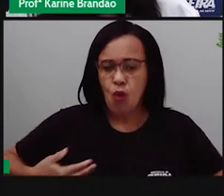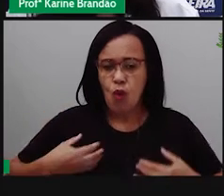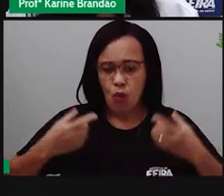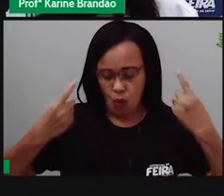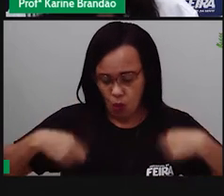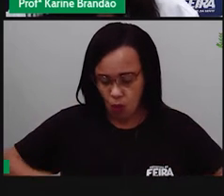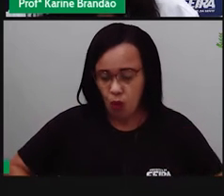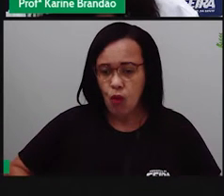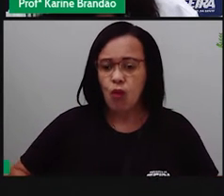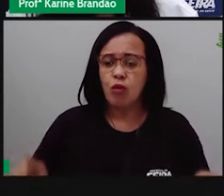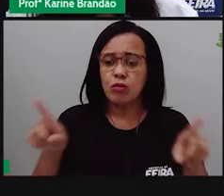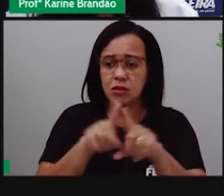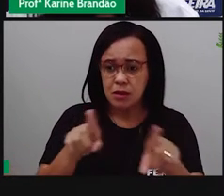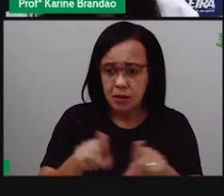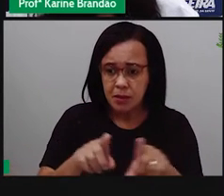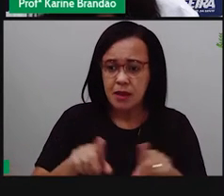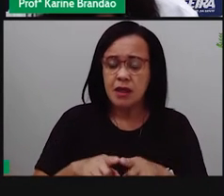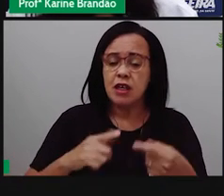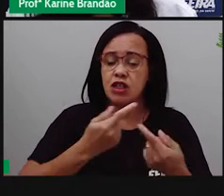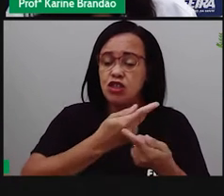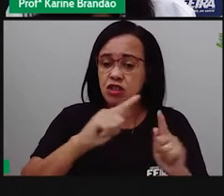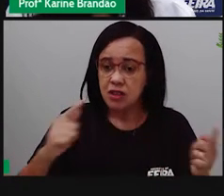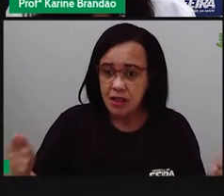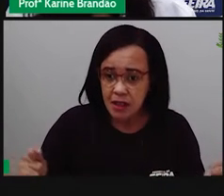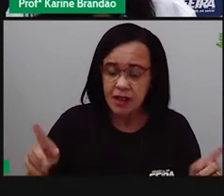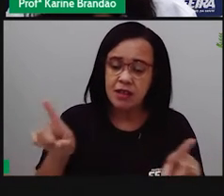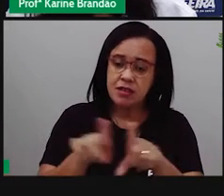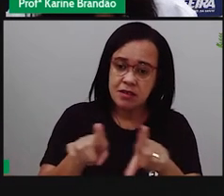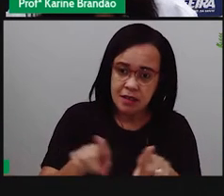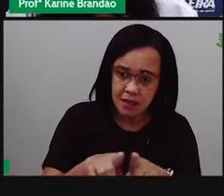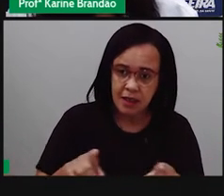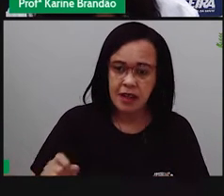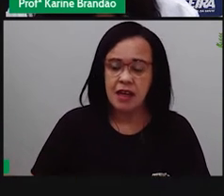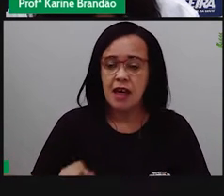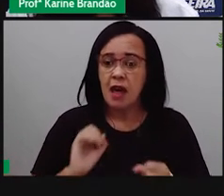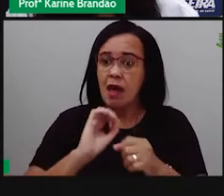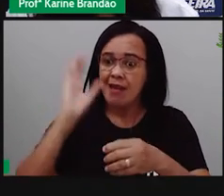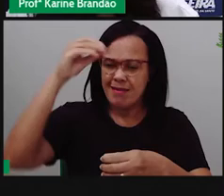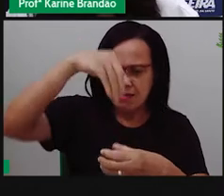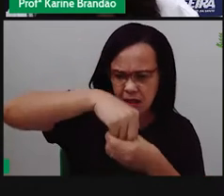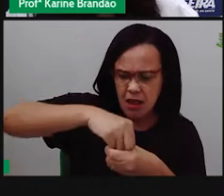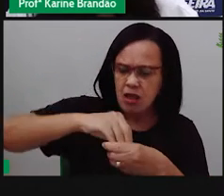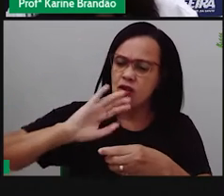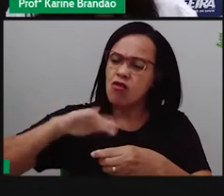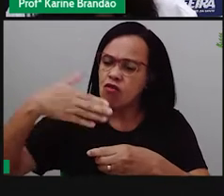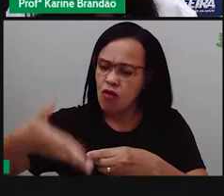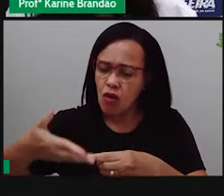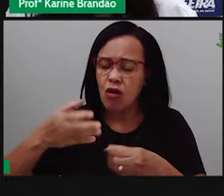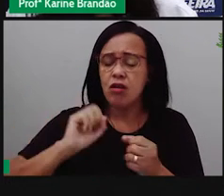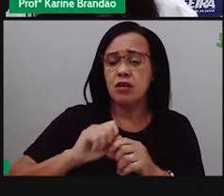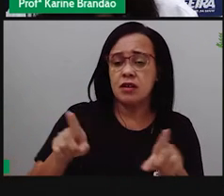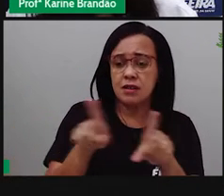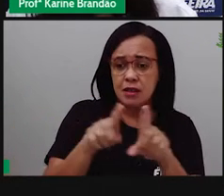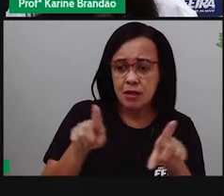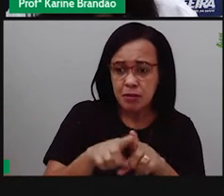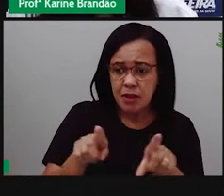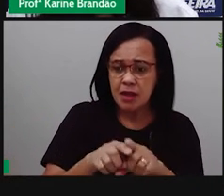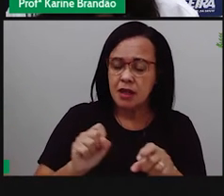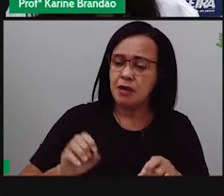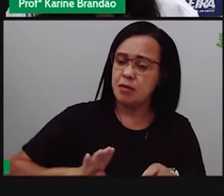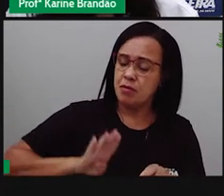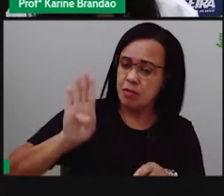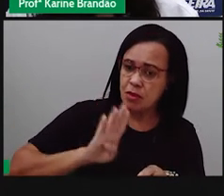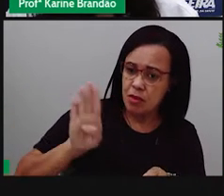níveis, genético, intraspecífico, intertaspecífico, de ecossistemas biológicos e